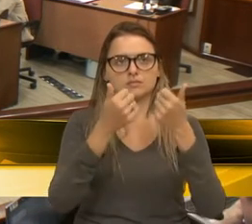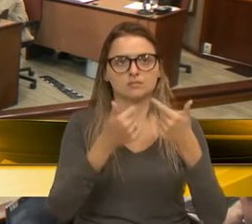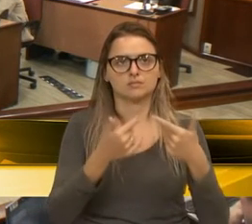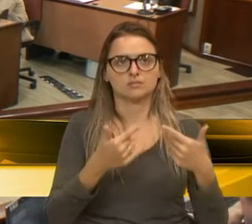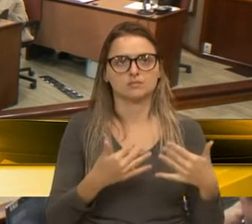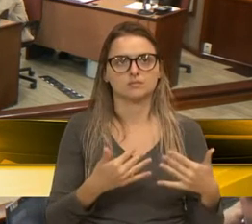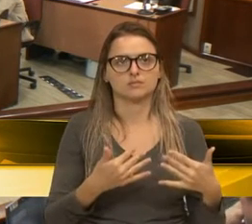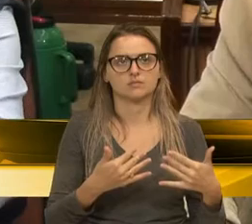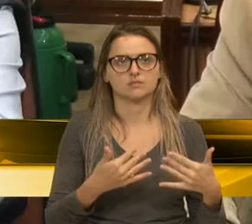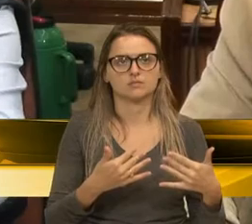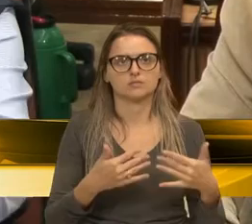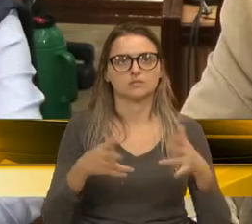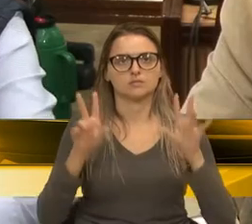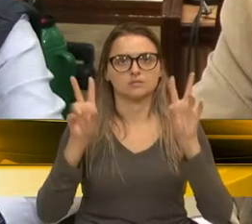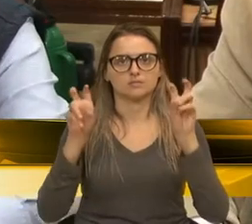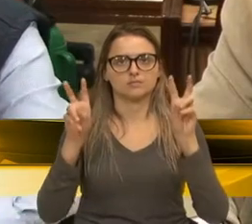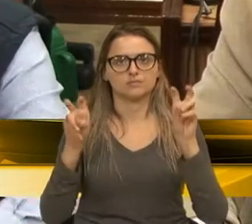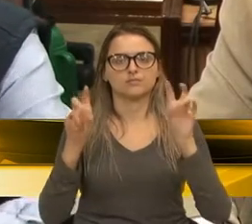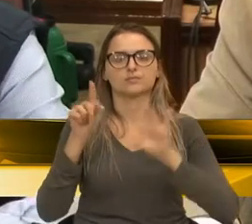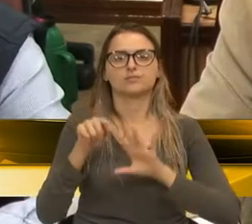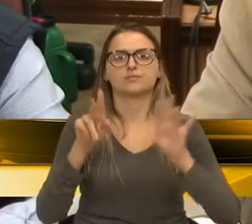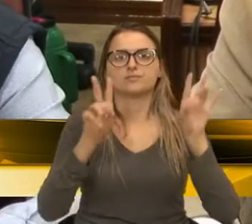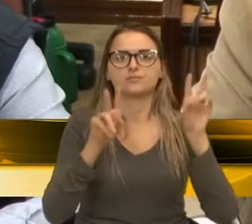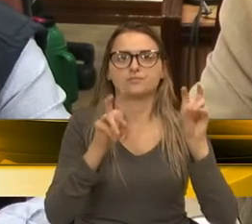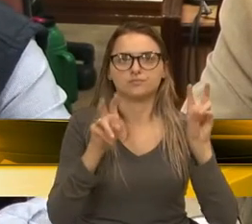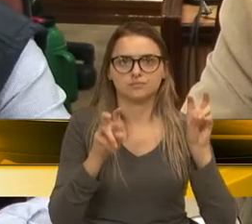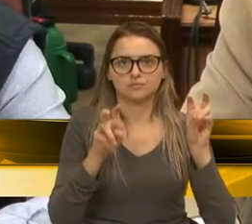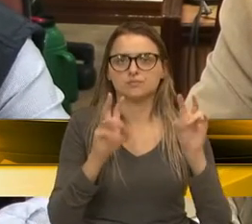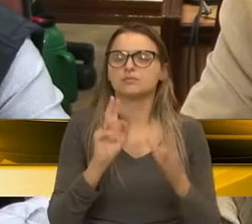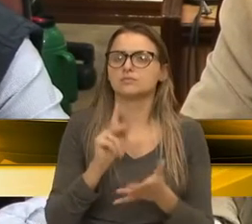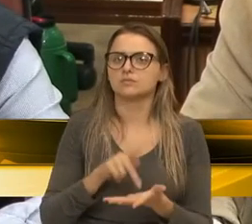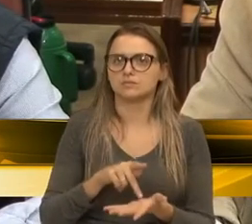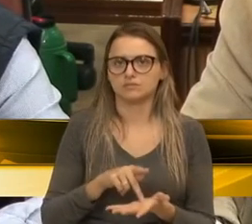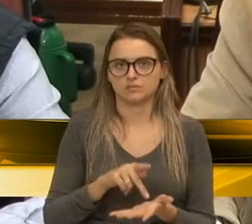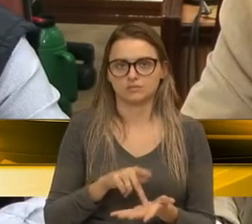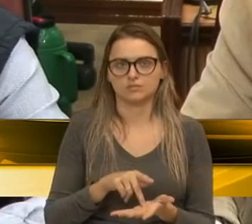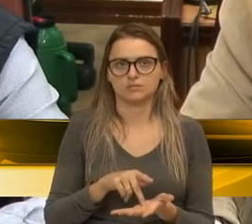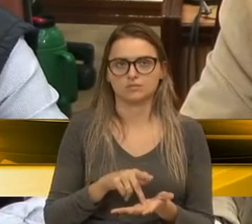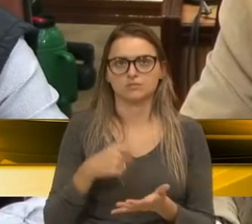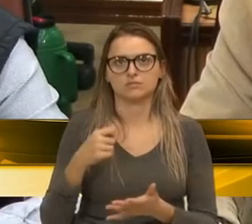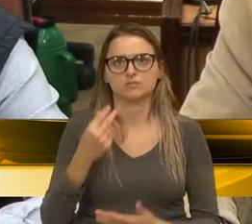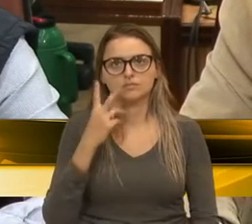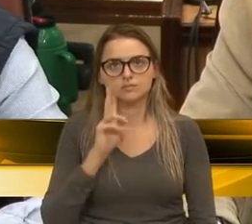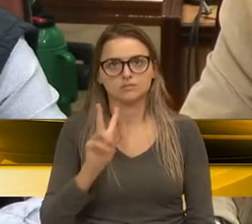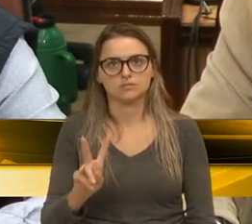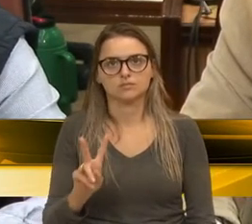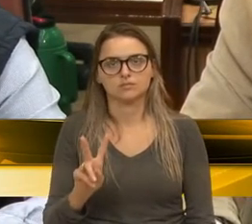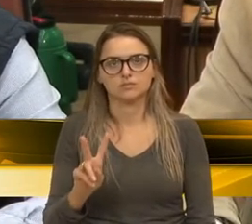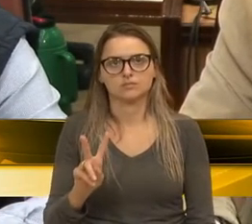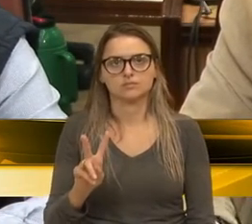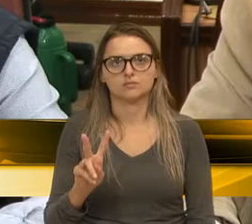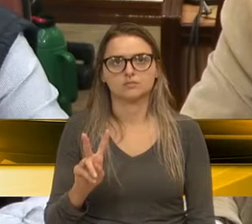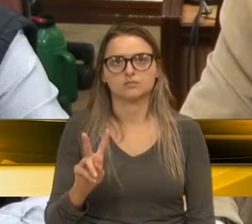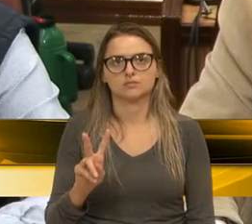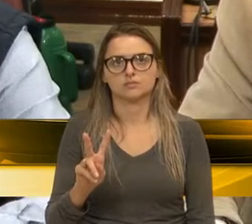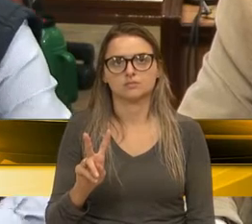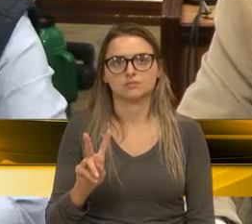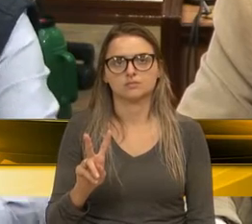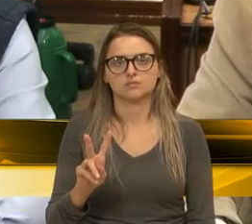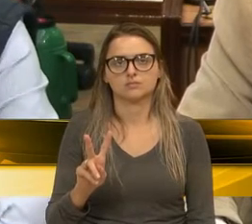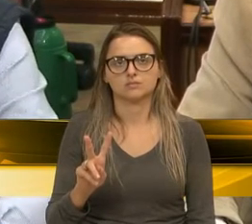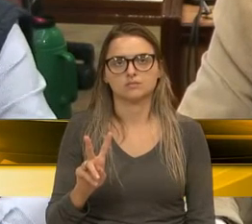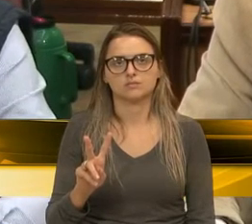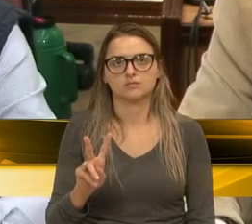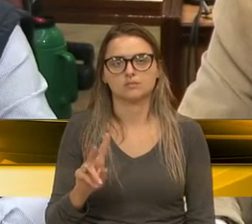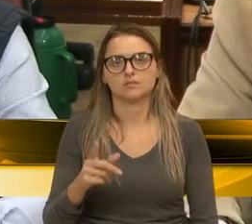esse assunto, que é um assunto realmente que precisa ser visto com olhar amplo, e